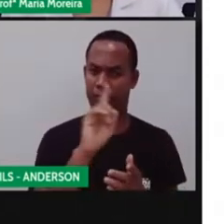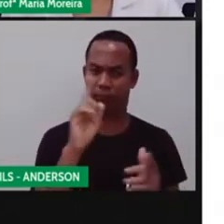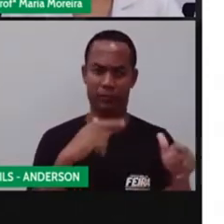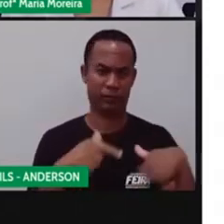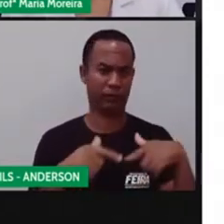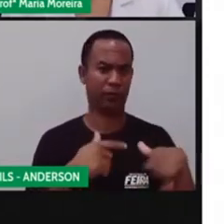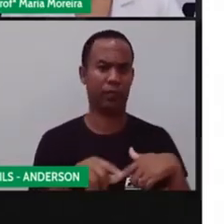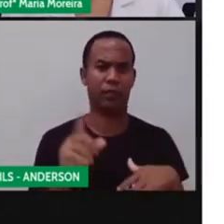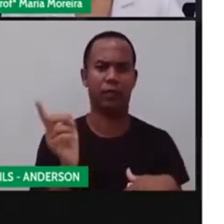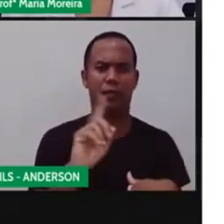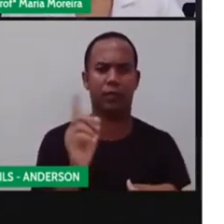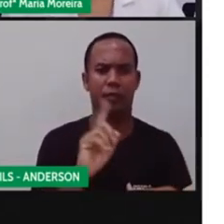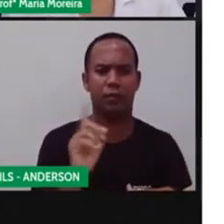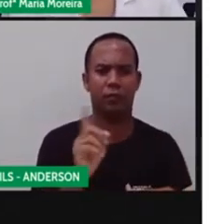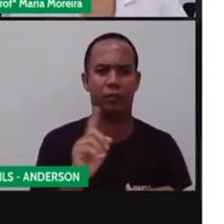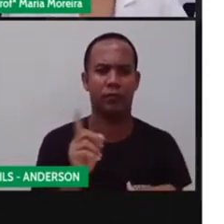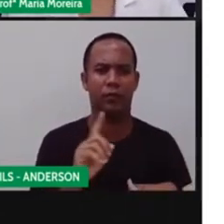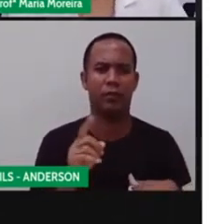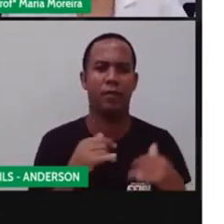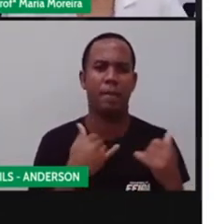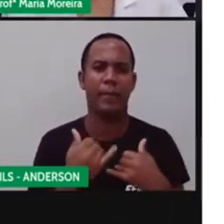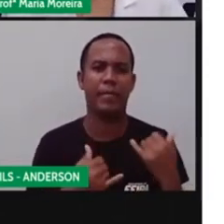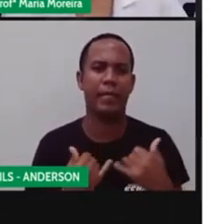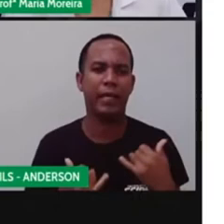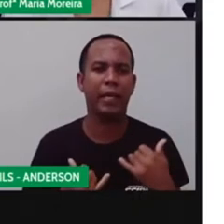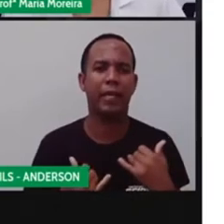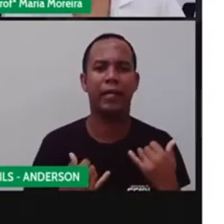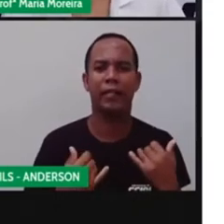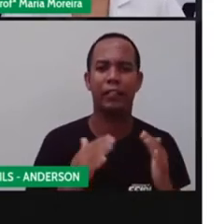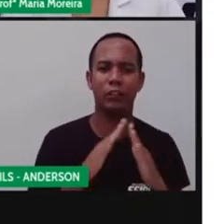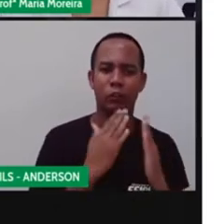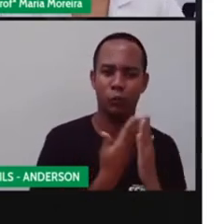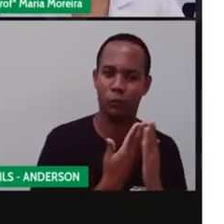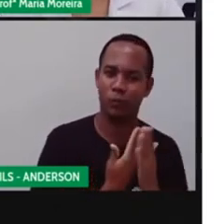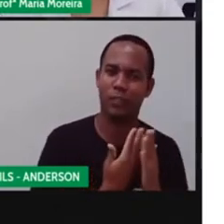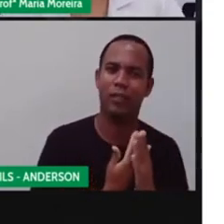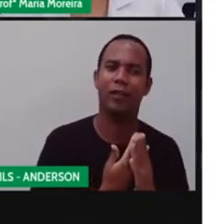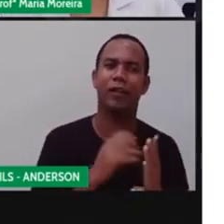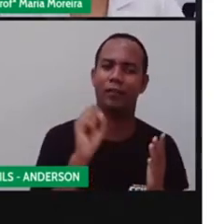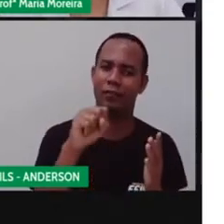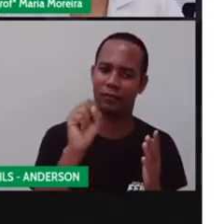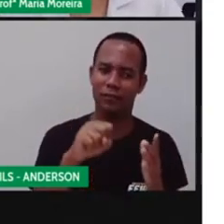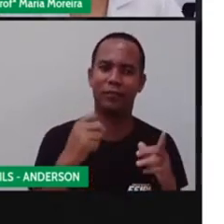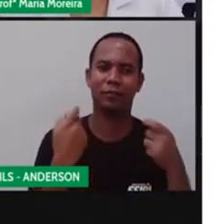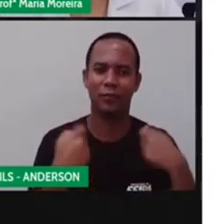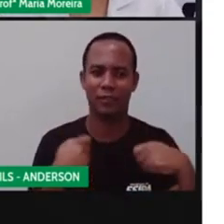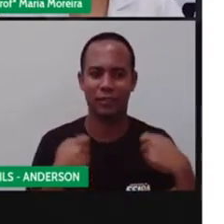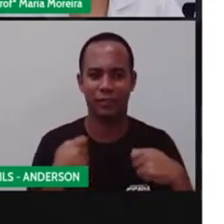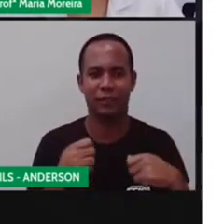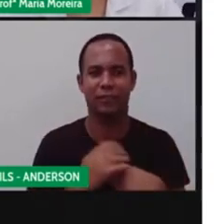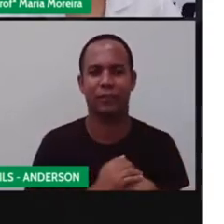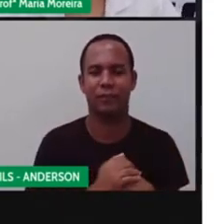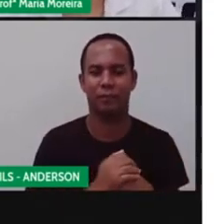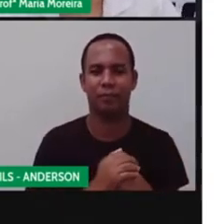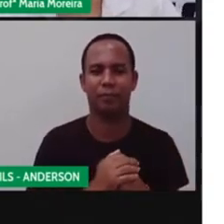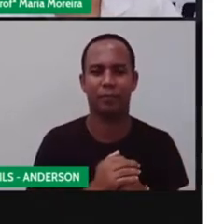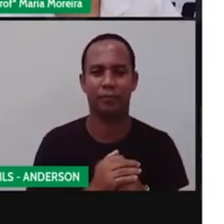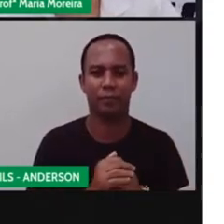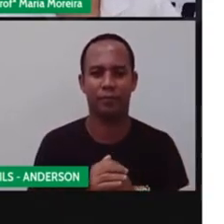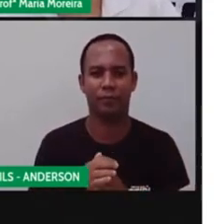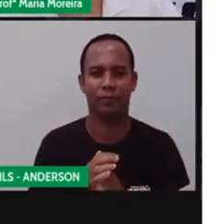ela tem que estudar, descansar e brincar. São direitos, e elas precisam de tempo pra isso.